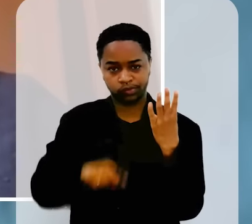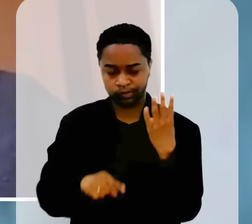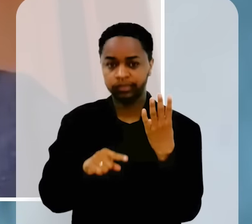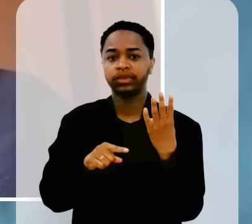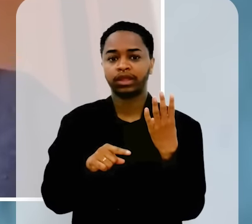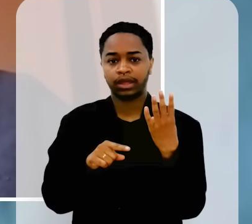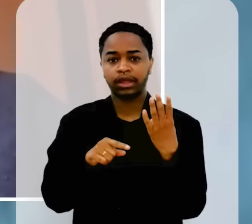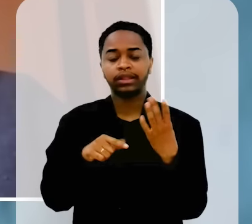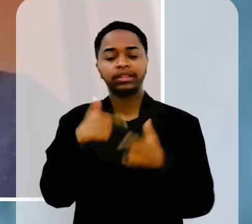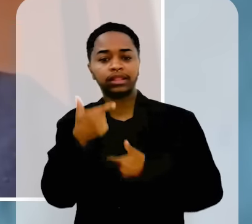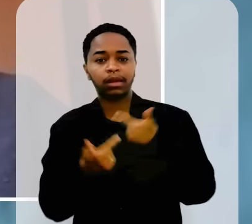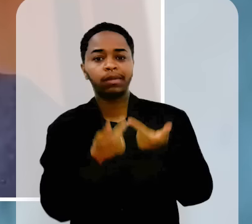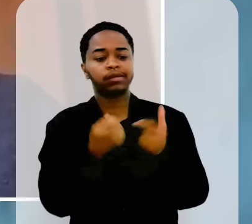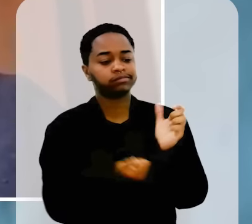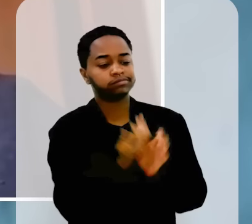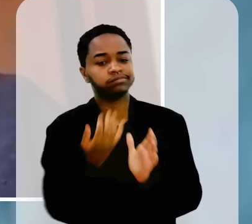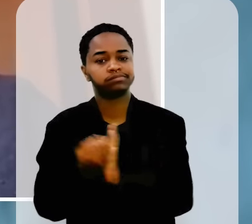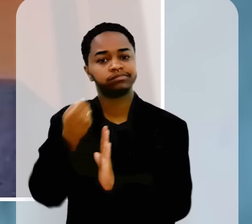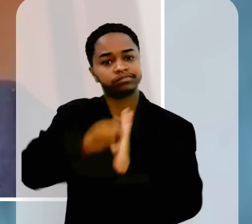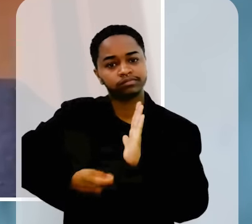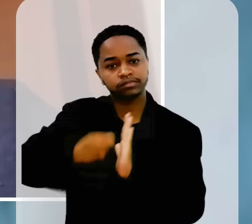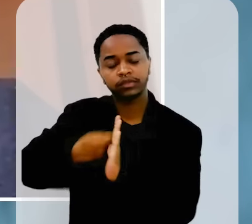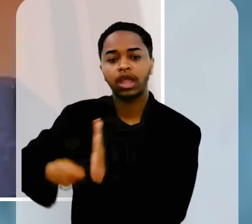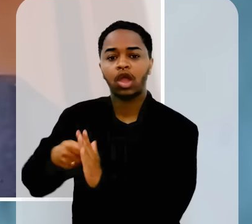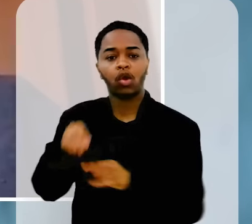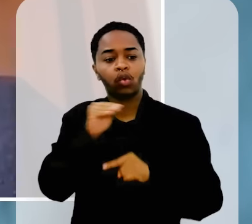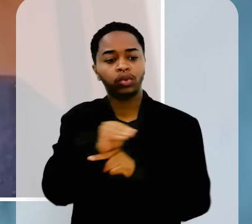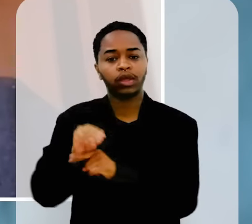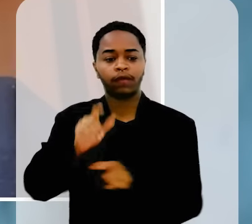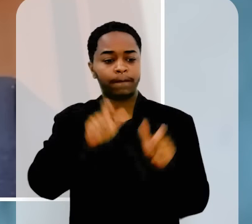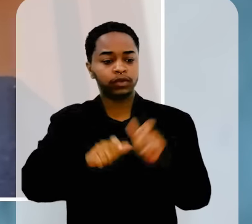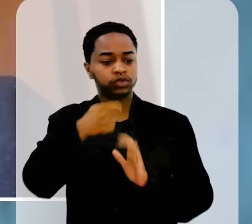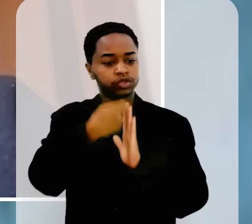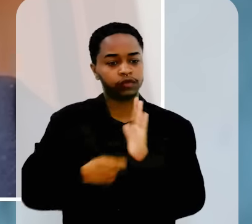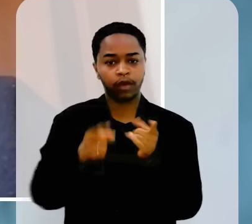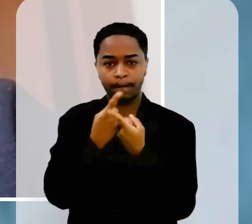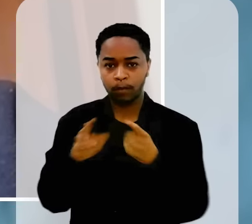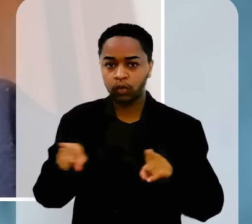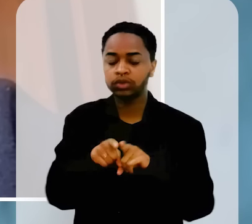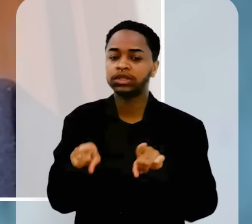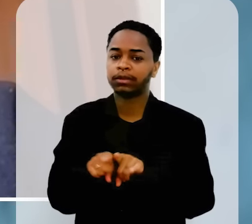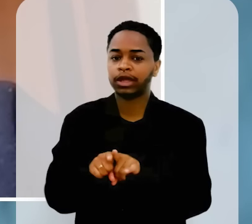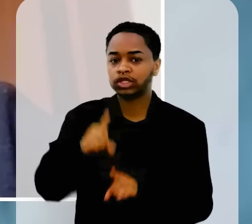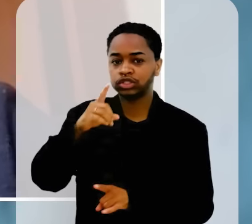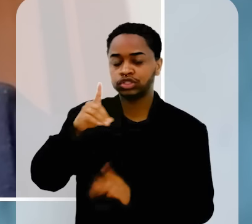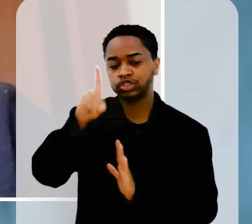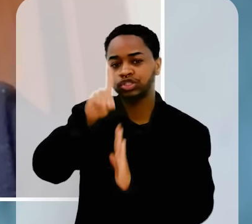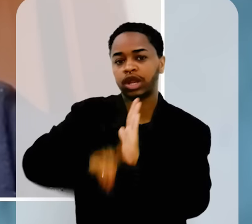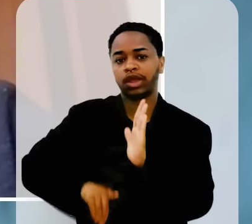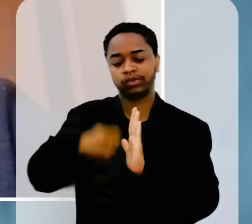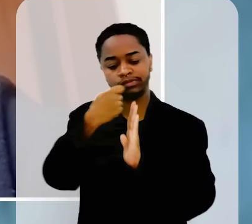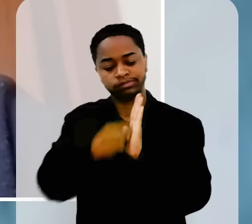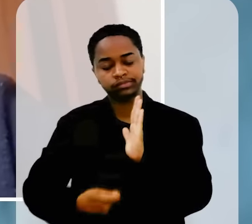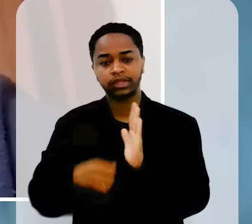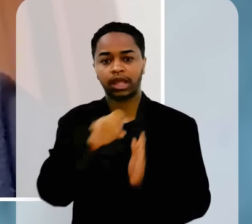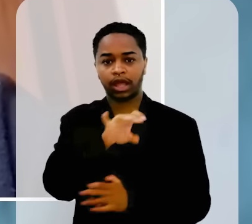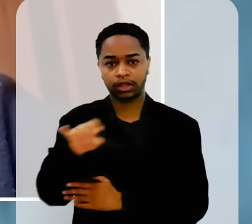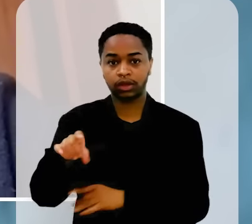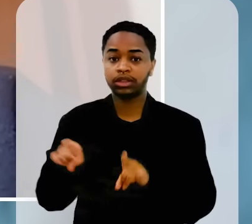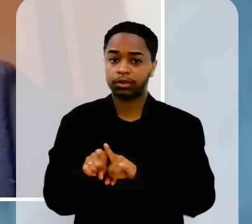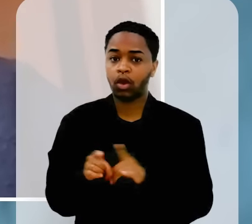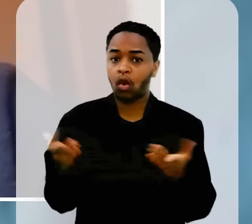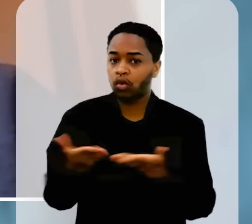fantástico, que cuidava dos autores, cuidava dos direitos autorais dos compositores. E hoje, muitos anos depois,